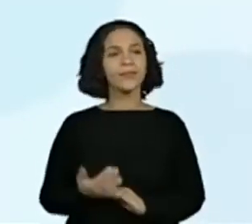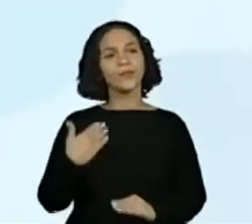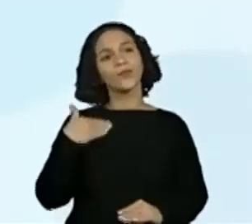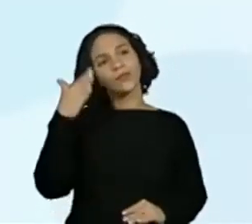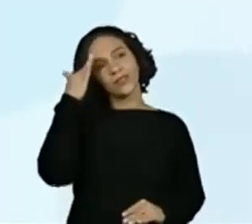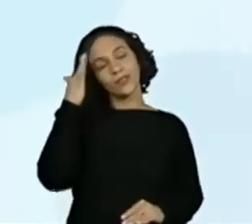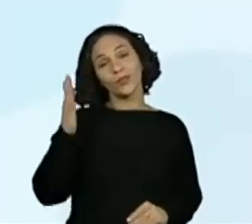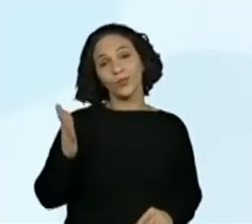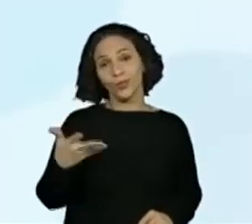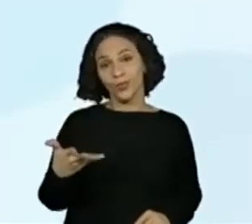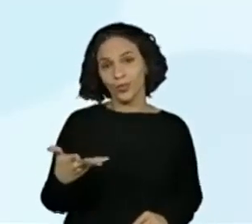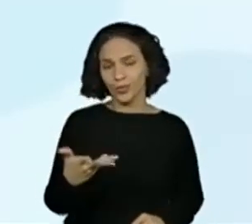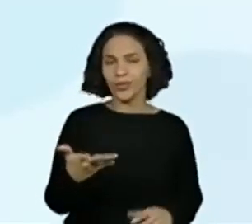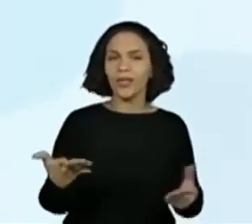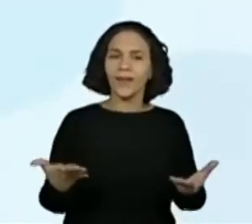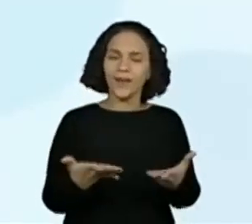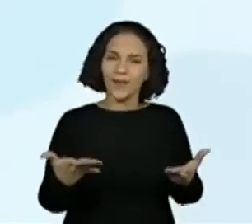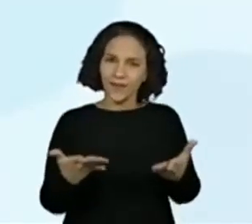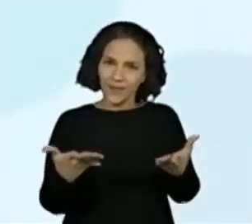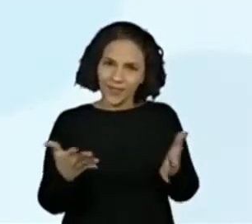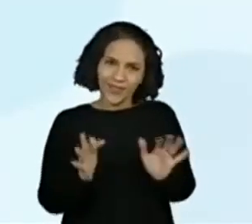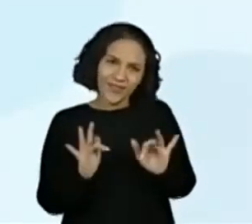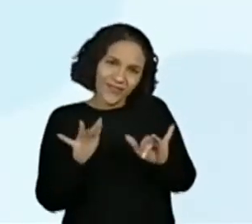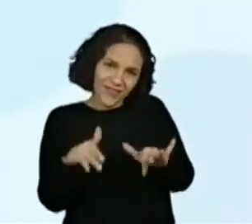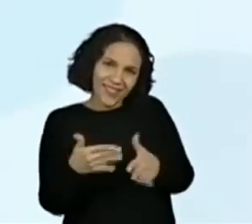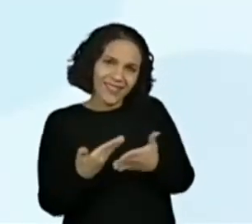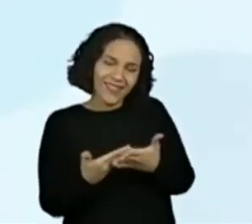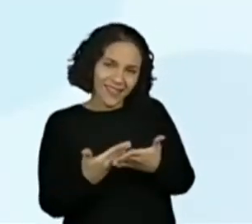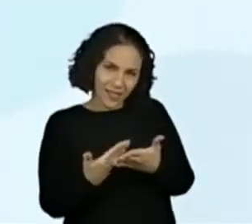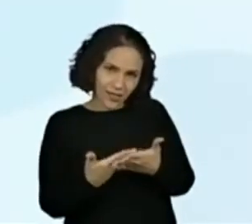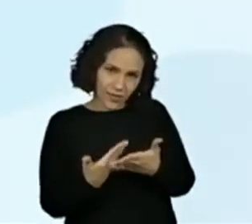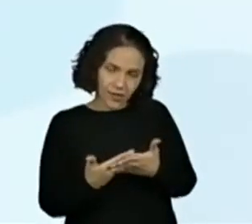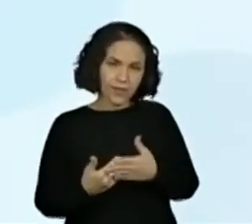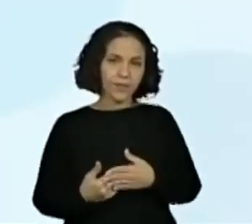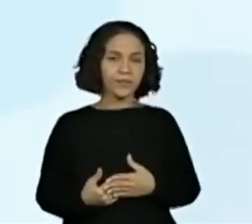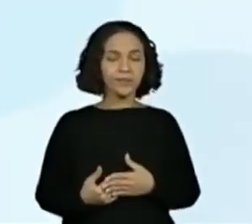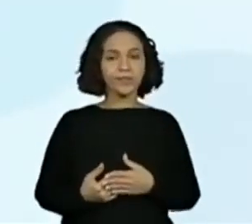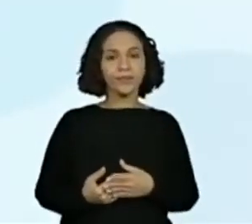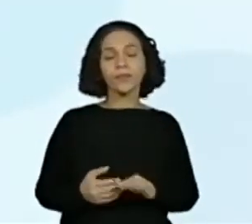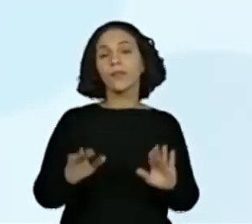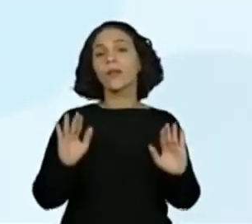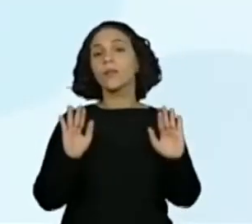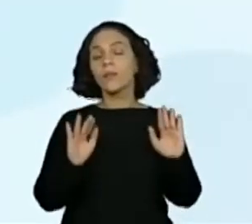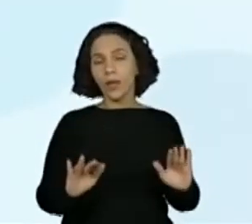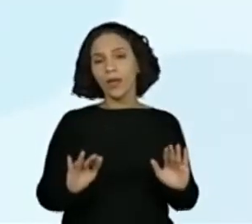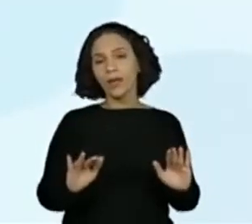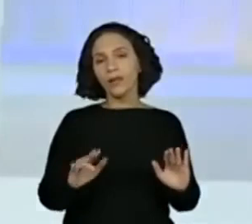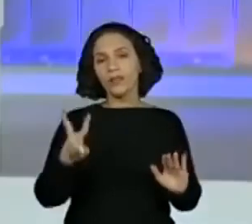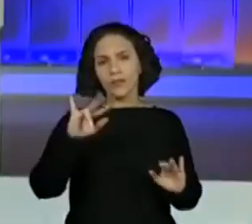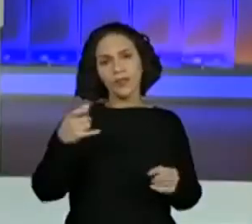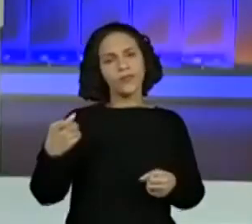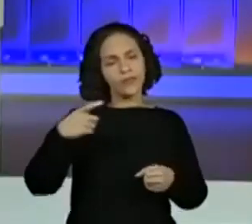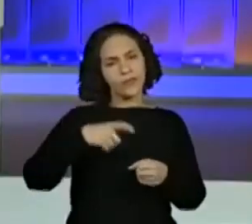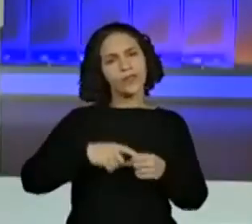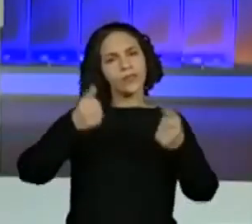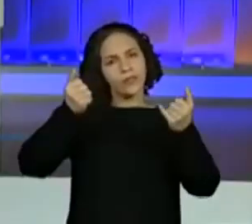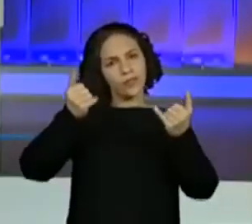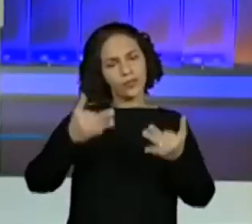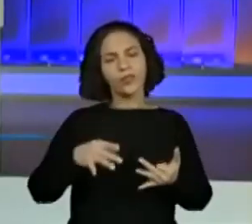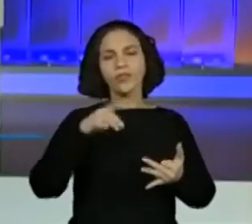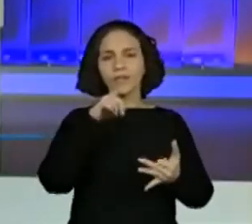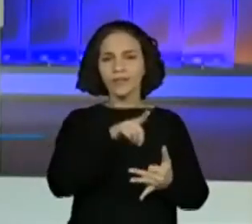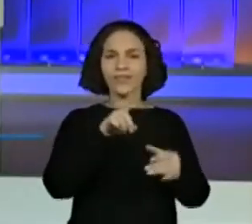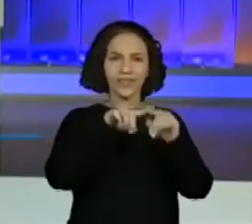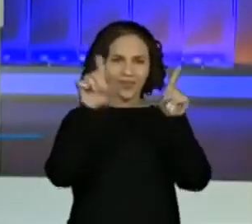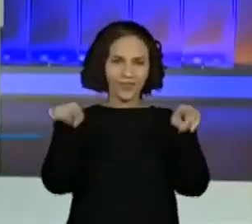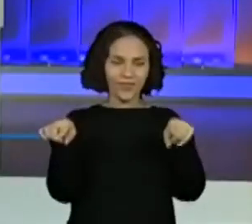correr um pouquinho agora no finalzinho da nossa aula, né? Mas a gente vai voltar a falar da obra O Lavrador de